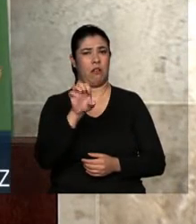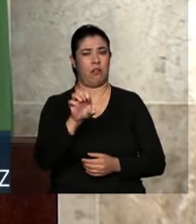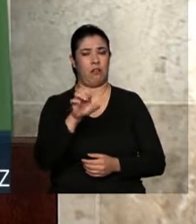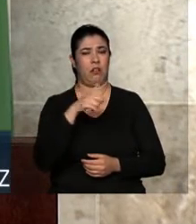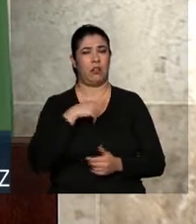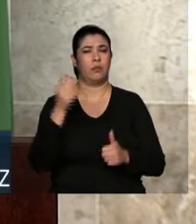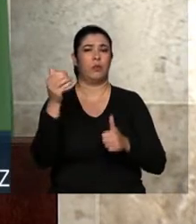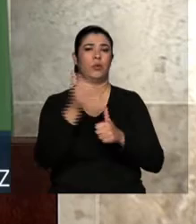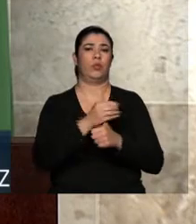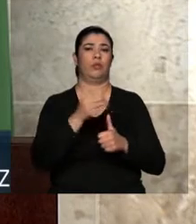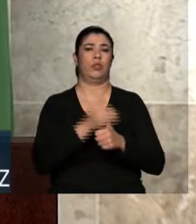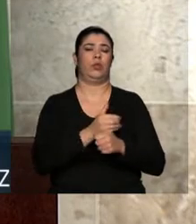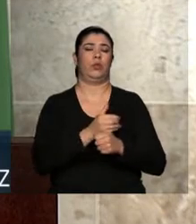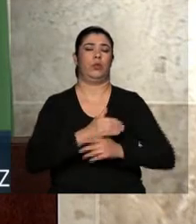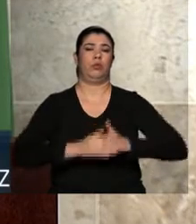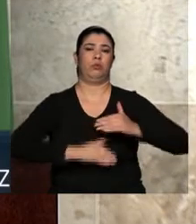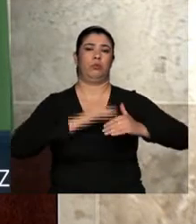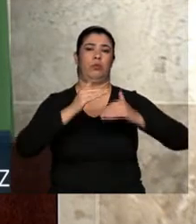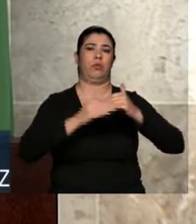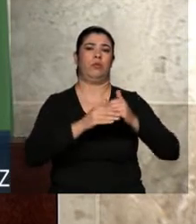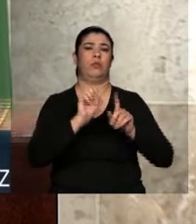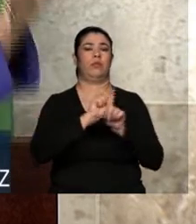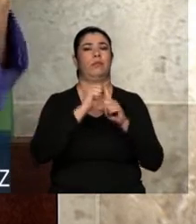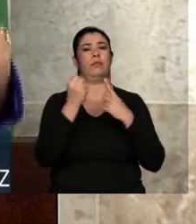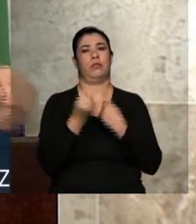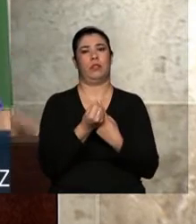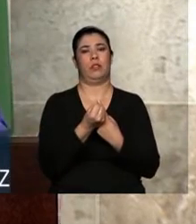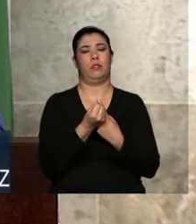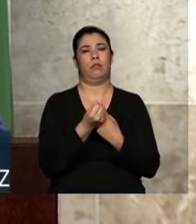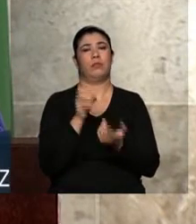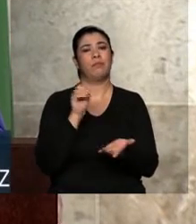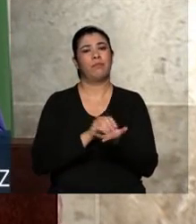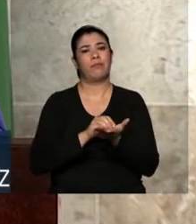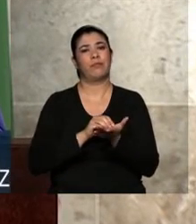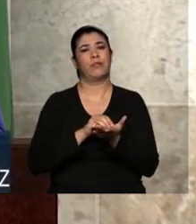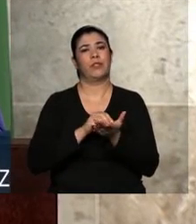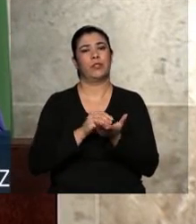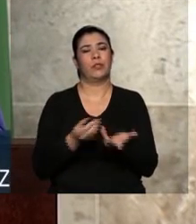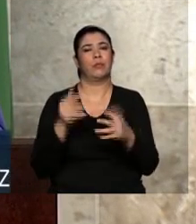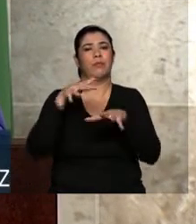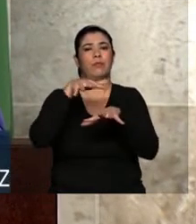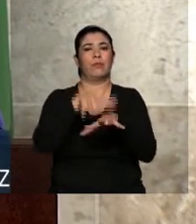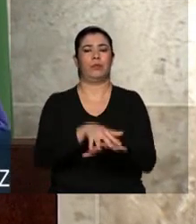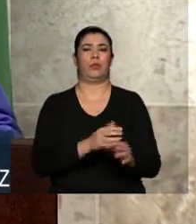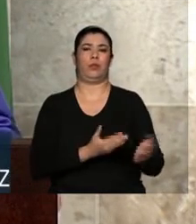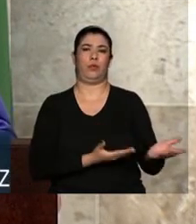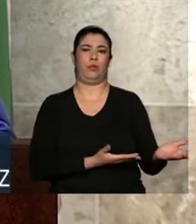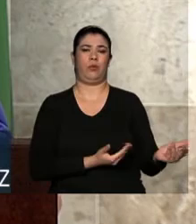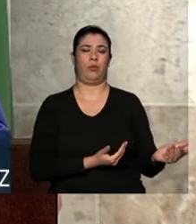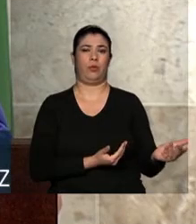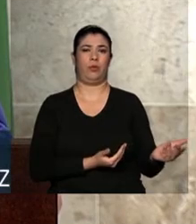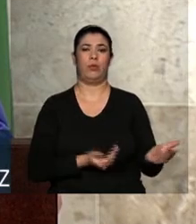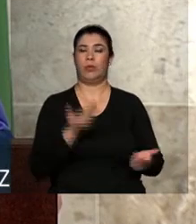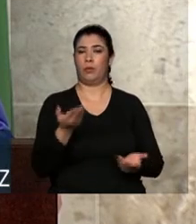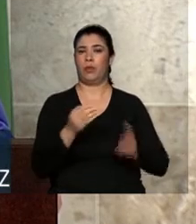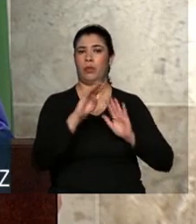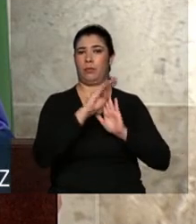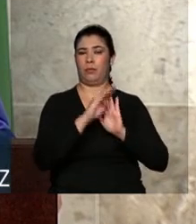e da sociedade no sentido de incluir os jovens. O Pronatec